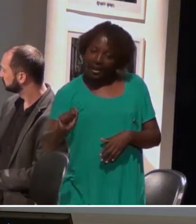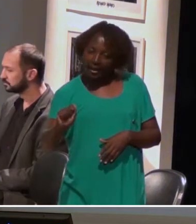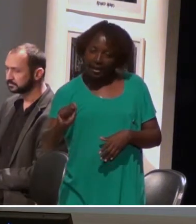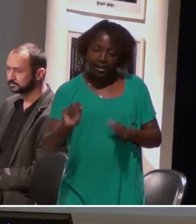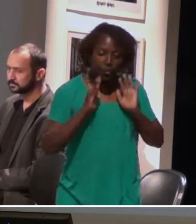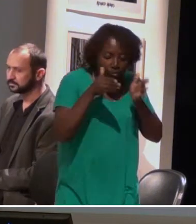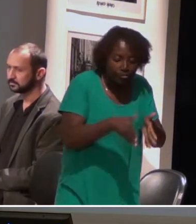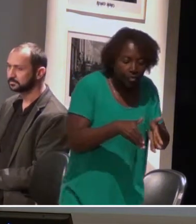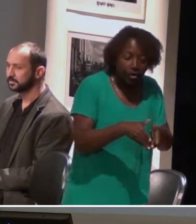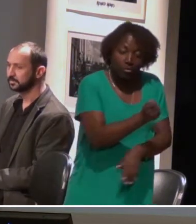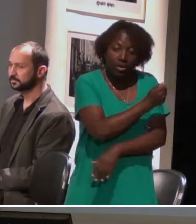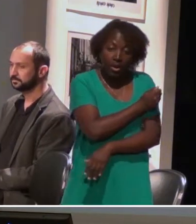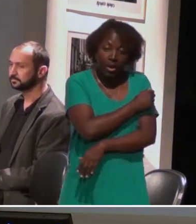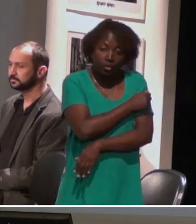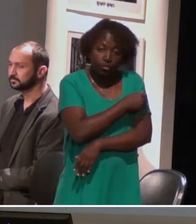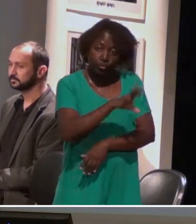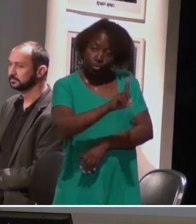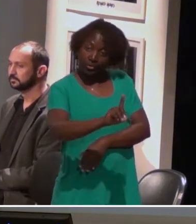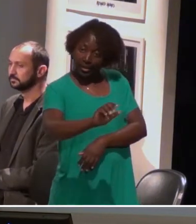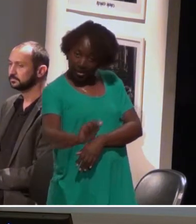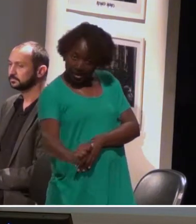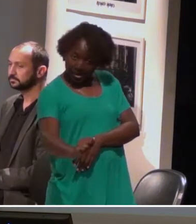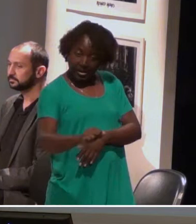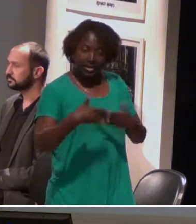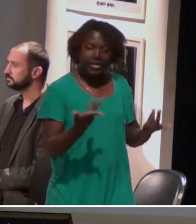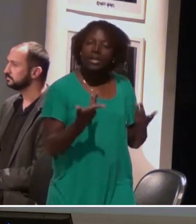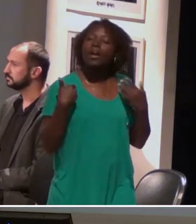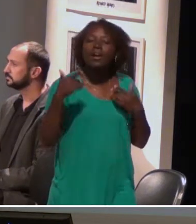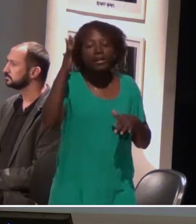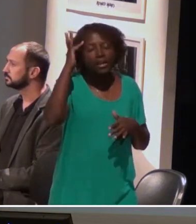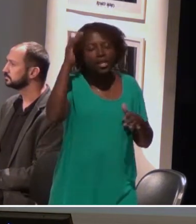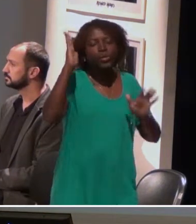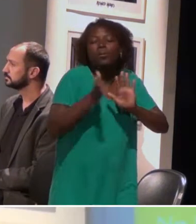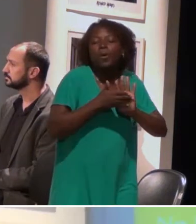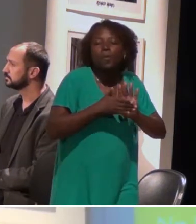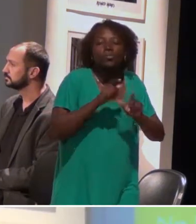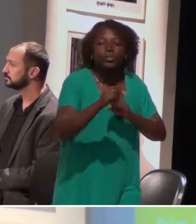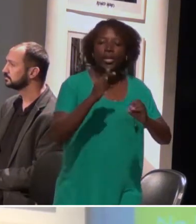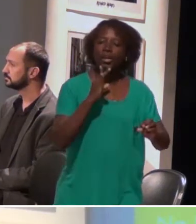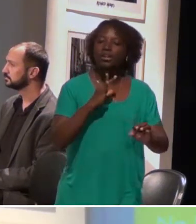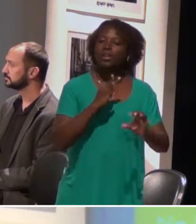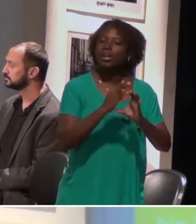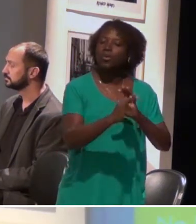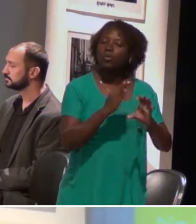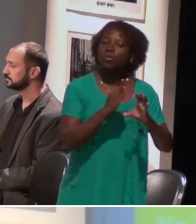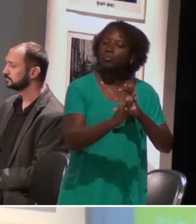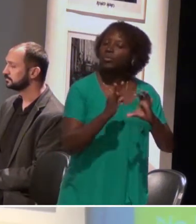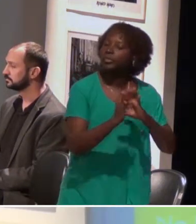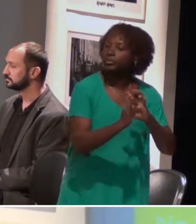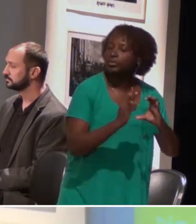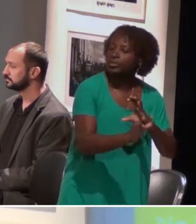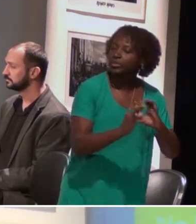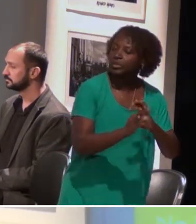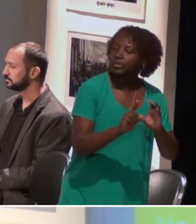auditivos. E esse programa tinha como filosofia a comunicação total. Com a implantação do CAS,